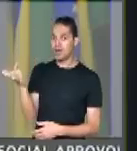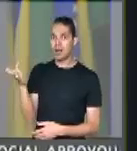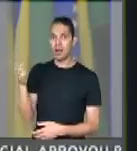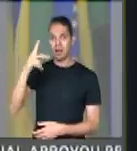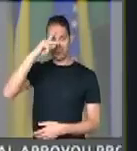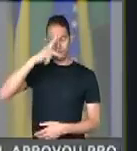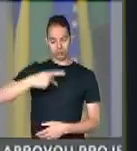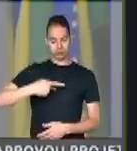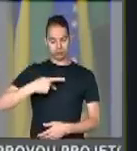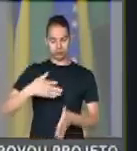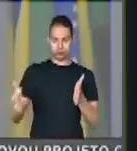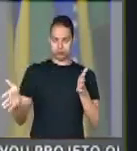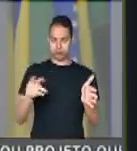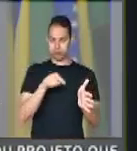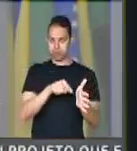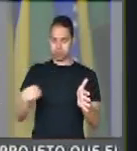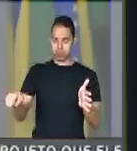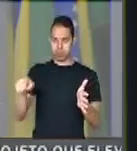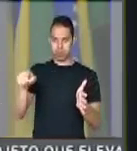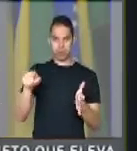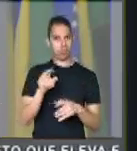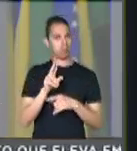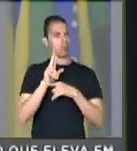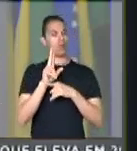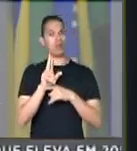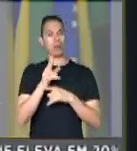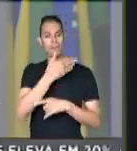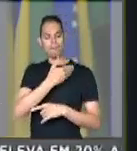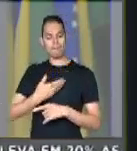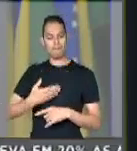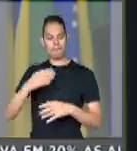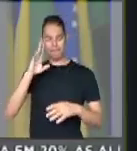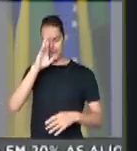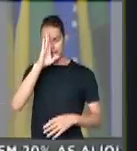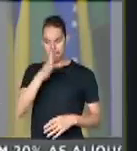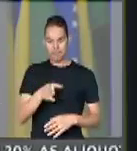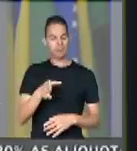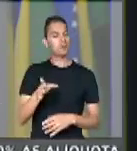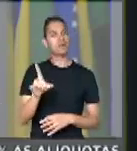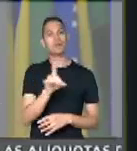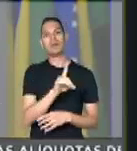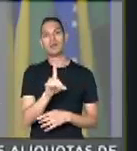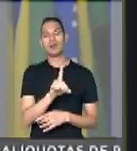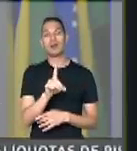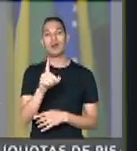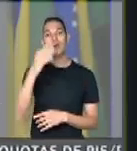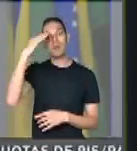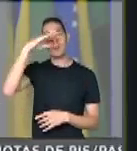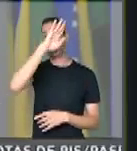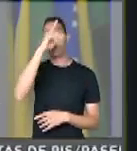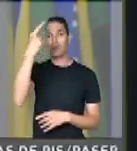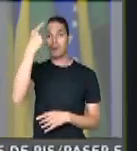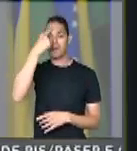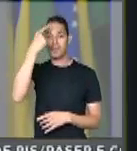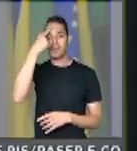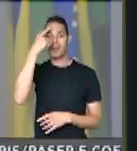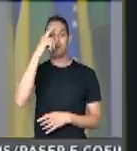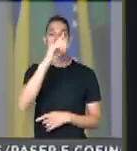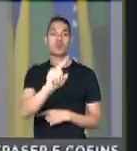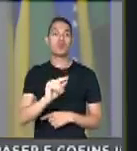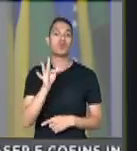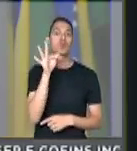seu mandato, que não está pensando no seu governo, mas está pensando no país mais